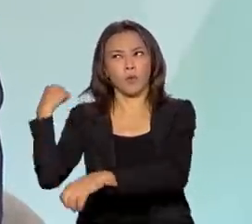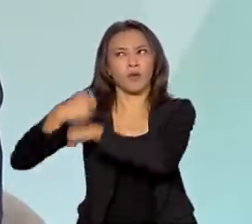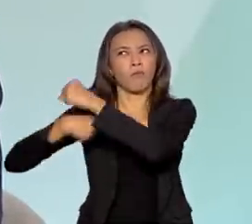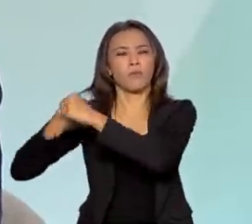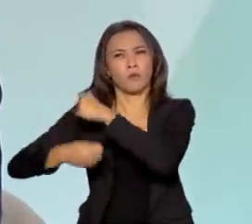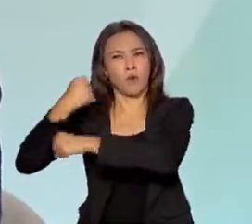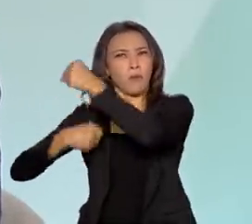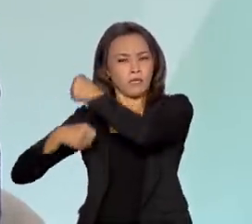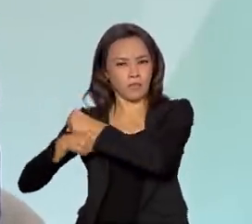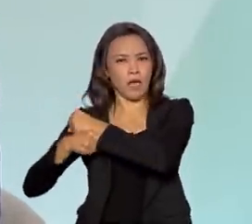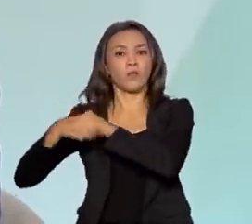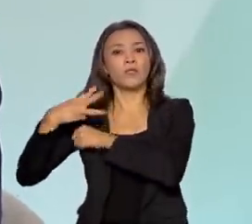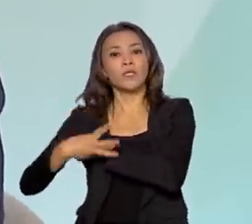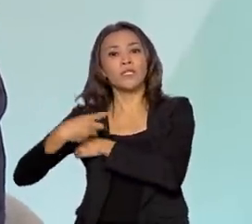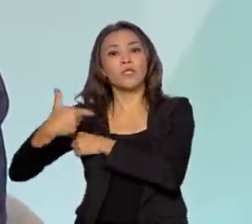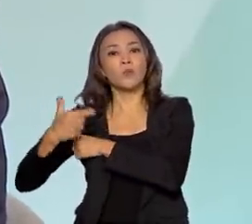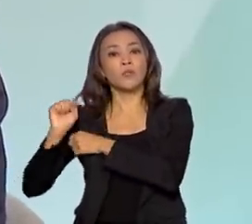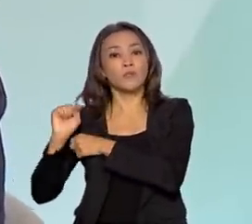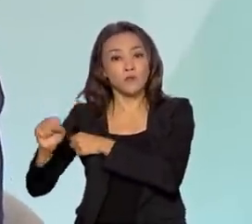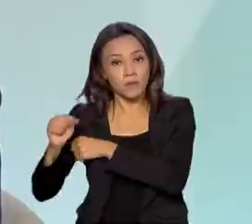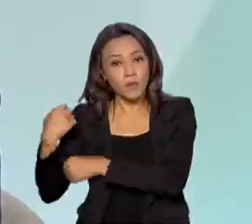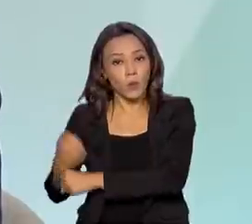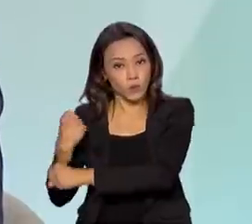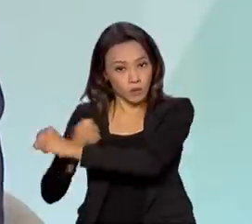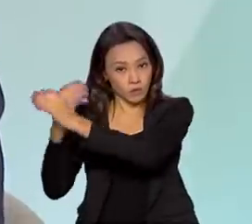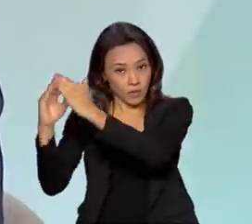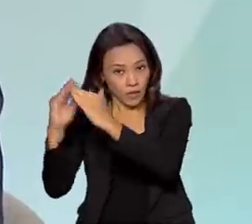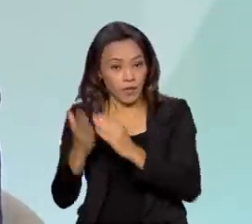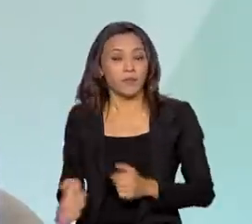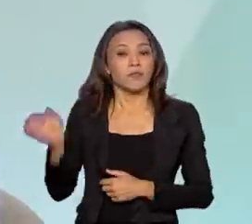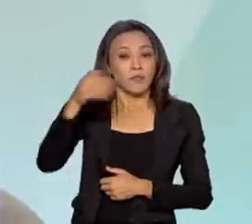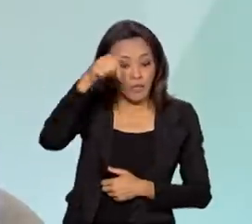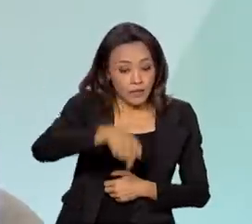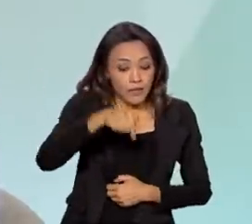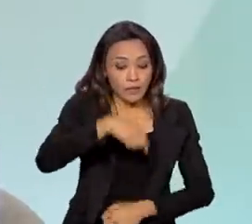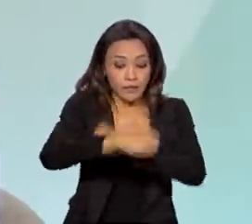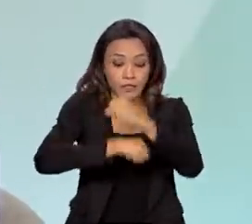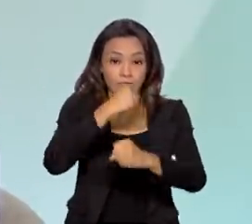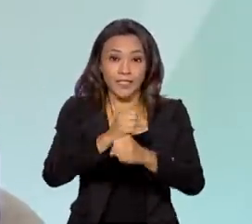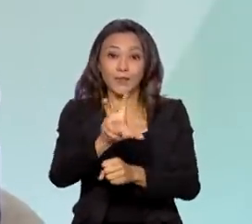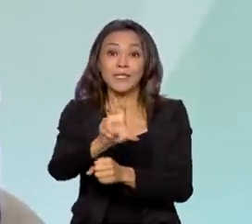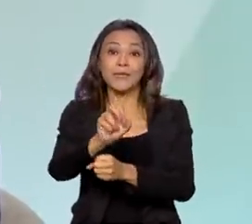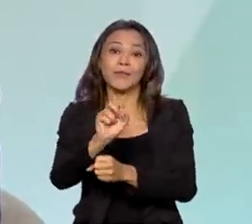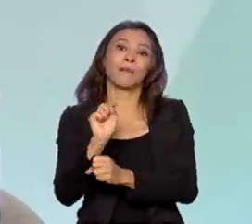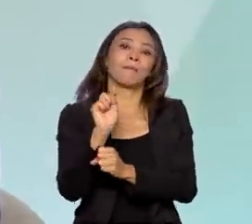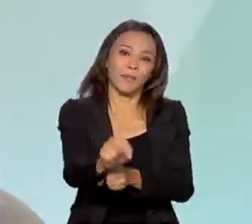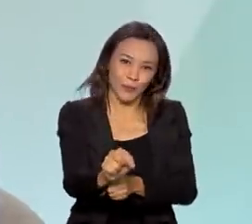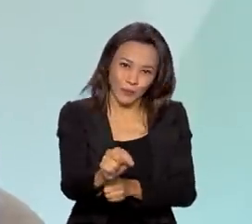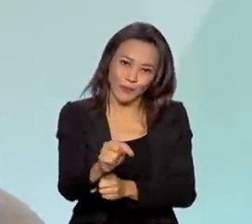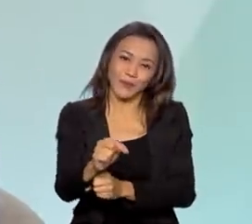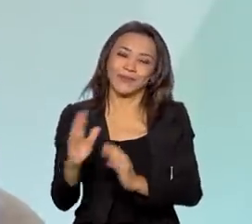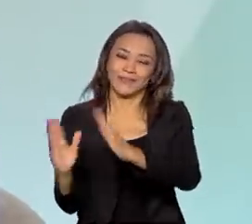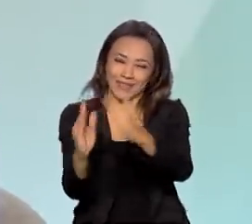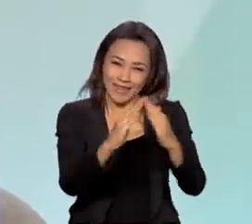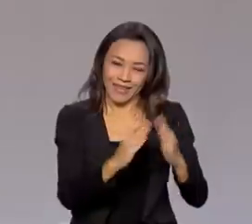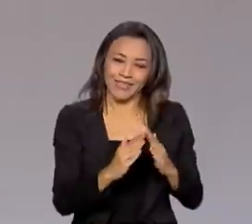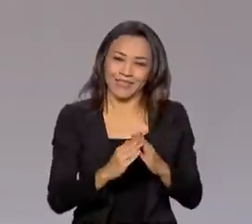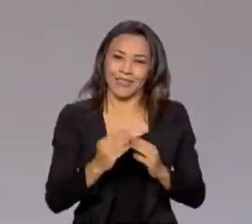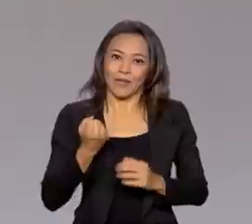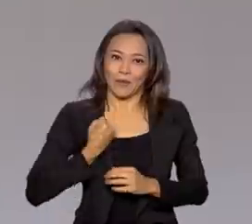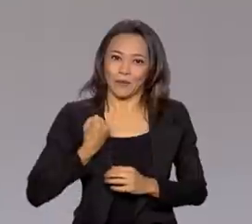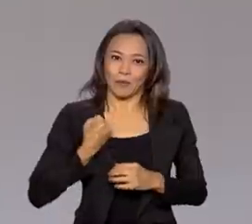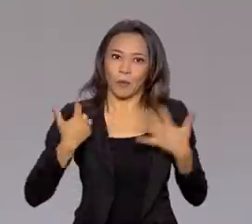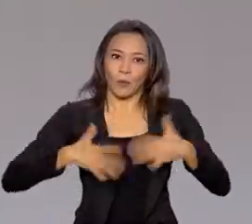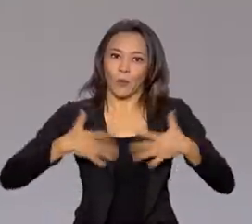32 mil unidades. Neste ano, a nossa meta é retomar 50 mil unidades. É um número muito expressivo. E para